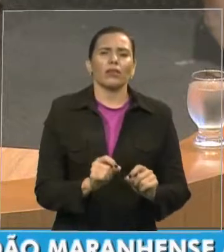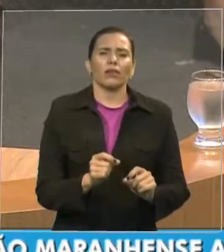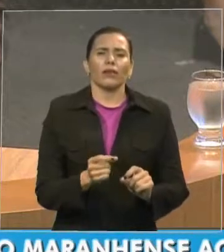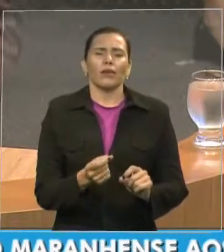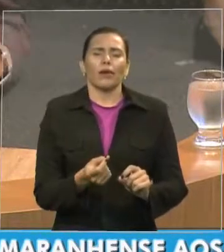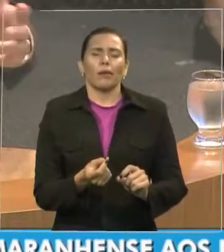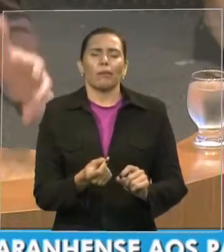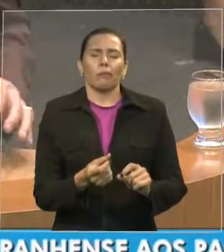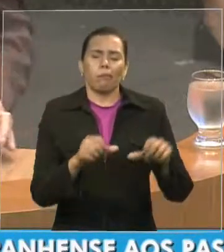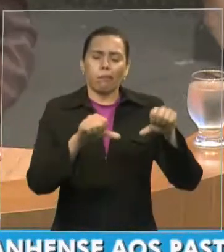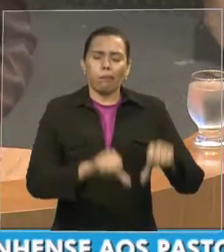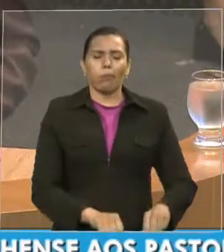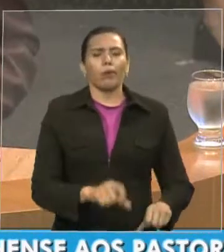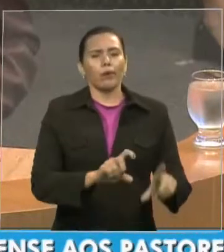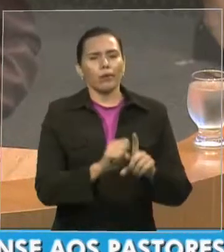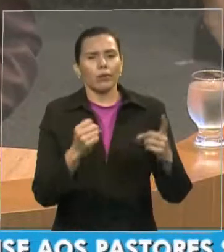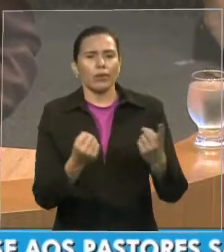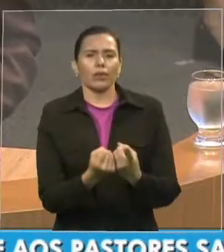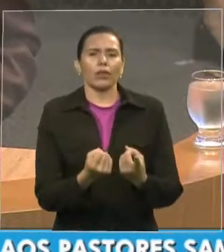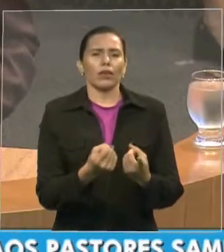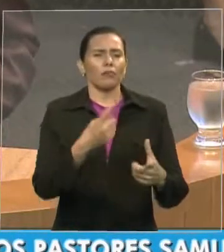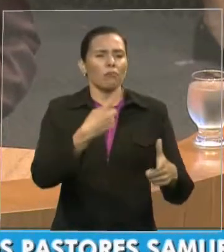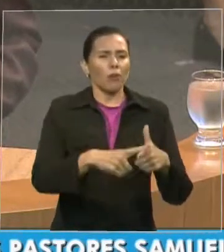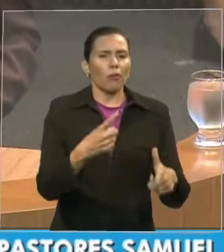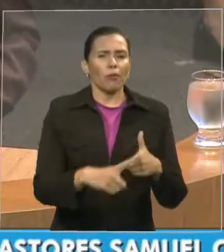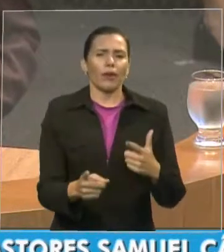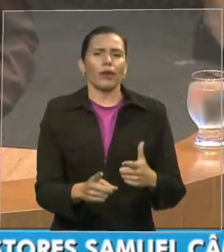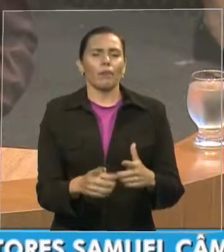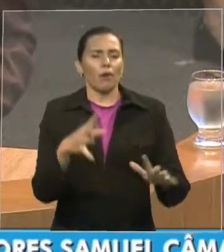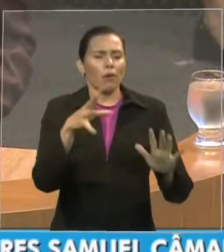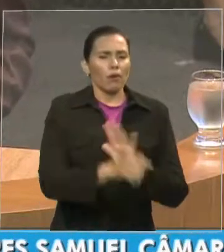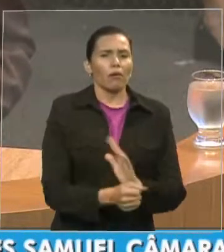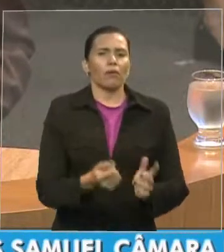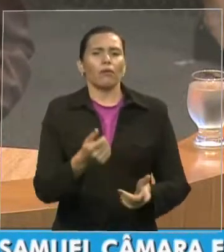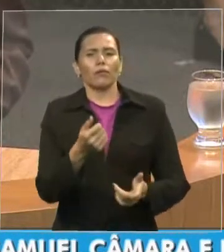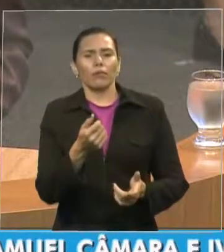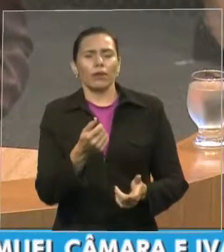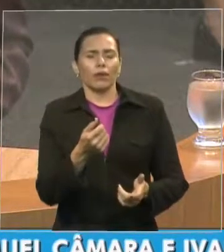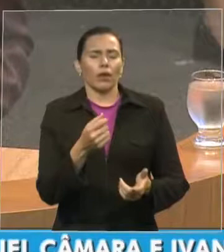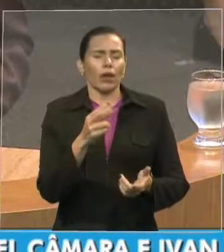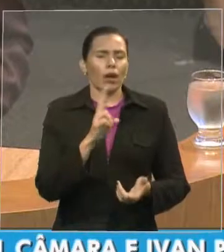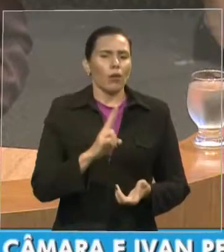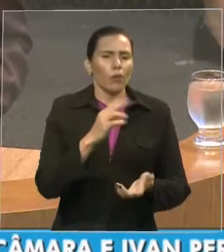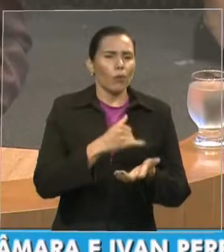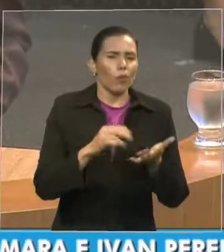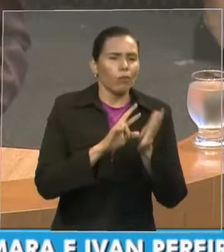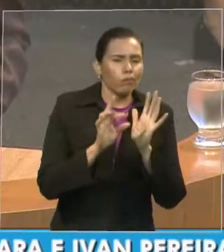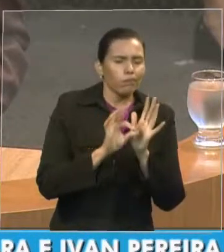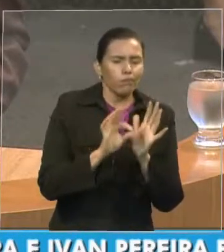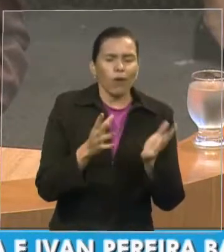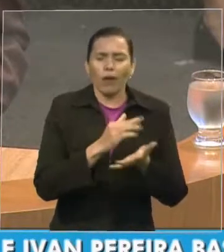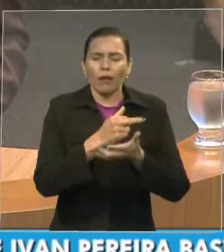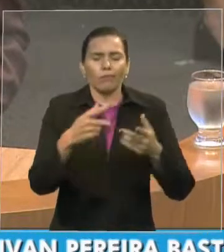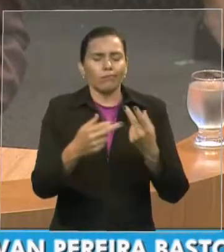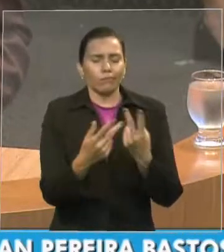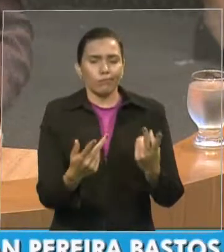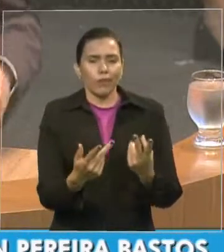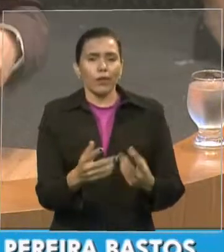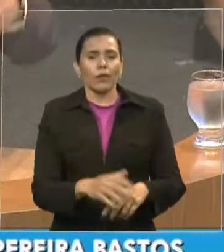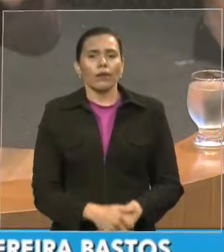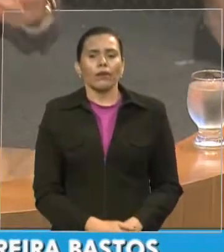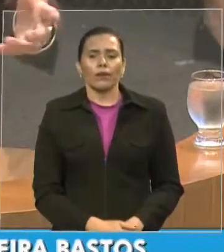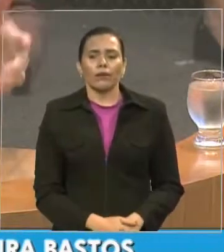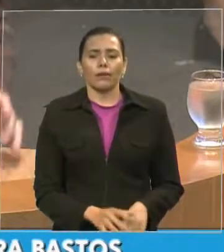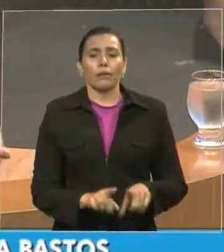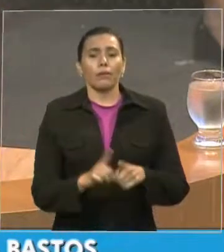causando problemas para o sistema de segurança e quando o